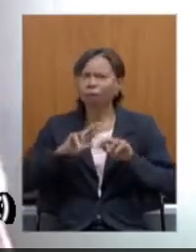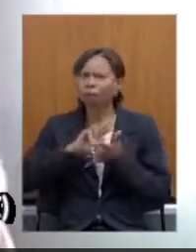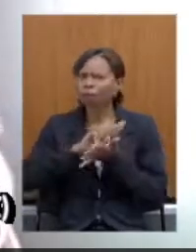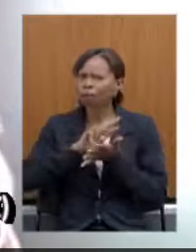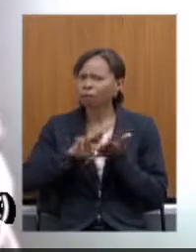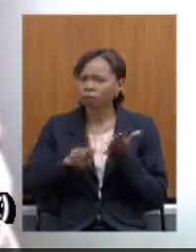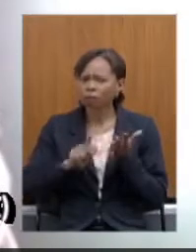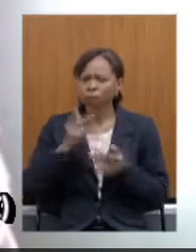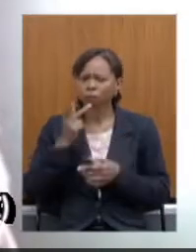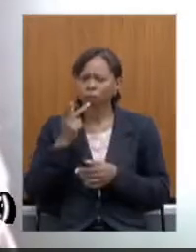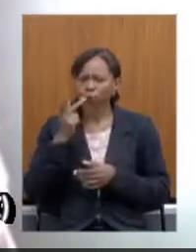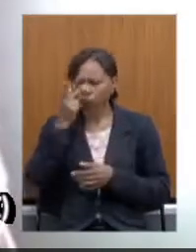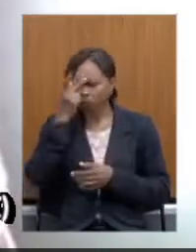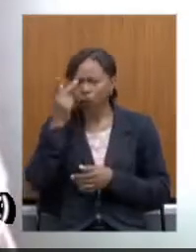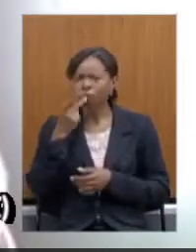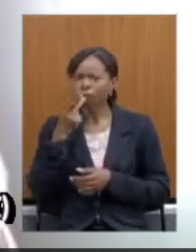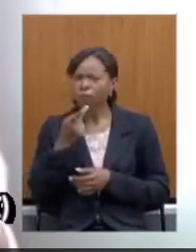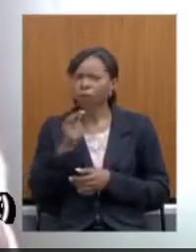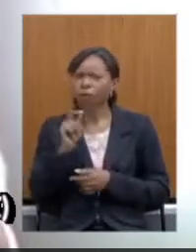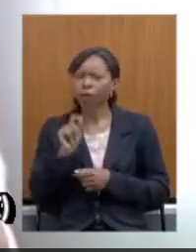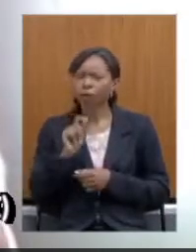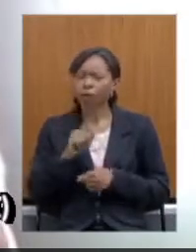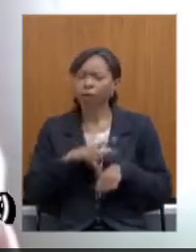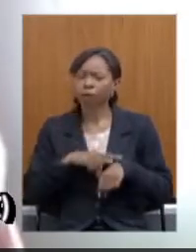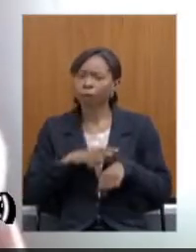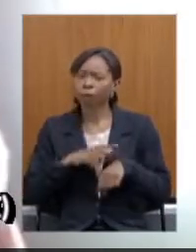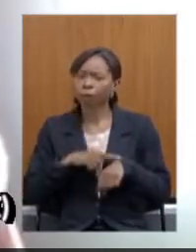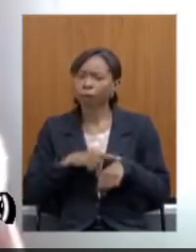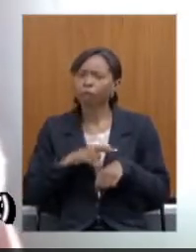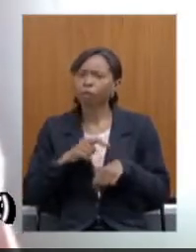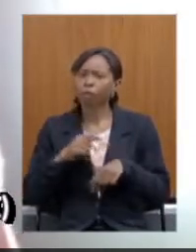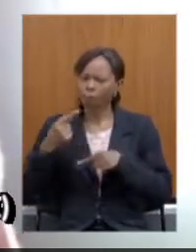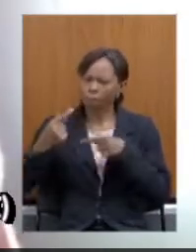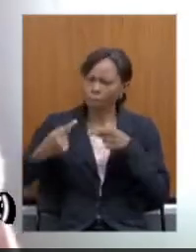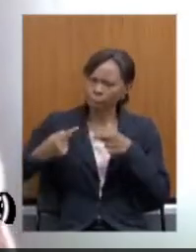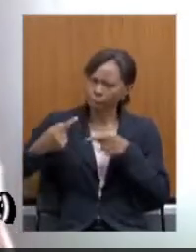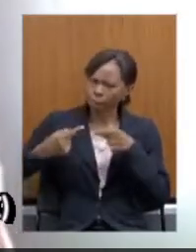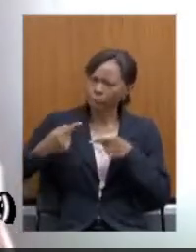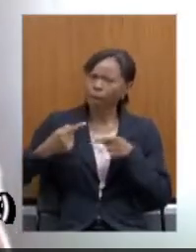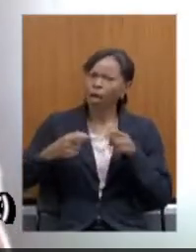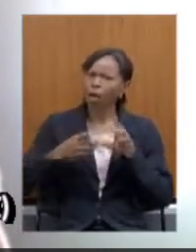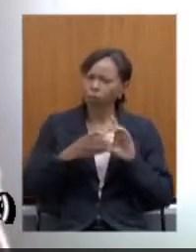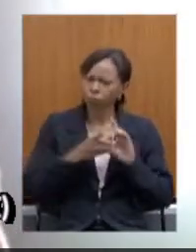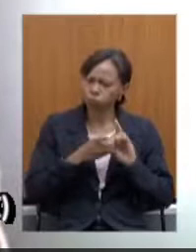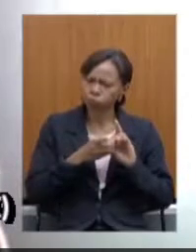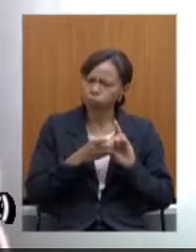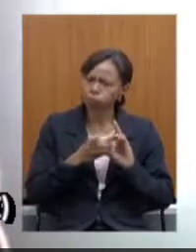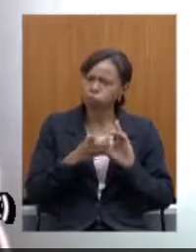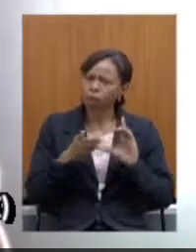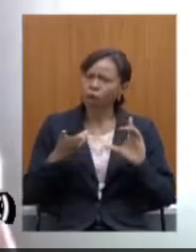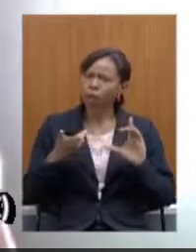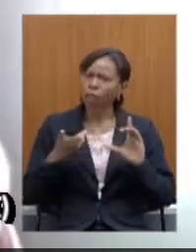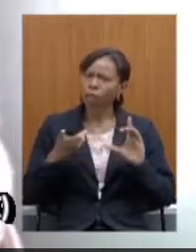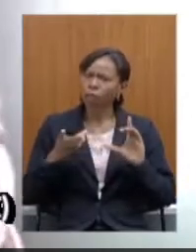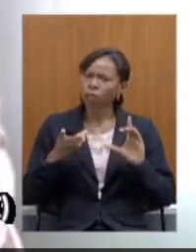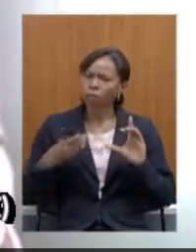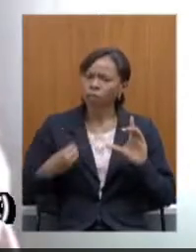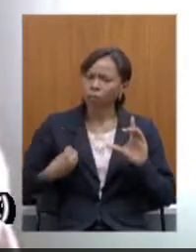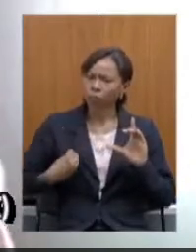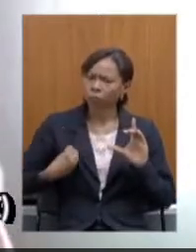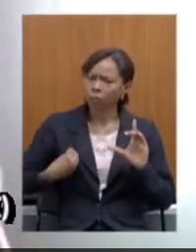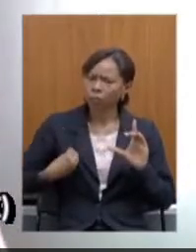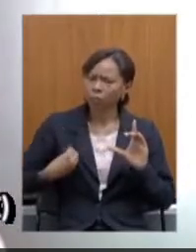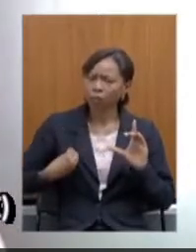do debate o debate qualificado a participação democrática está sendo banalizada